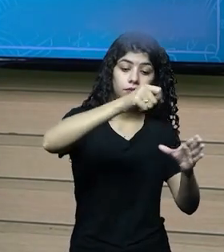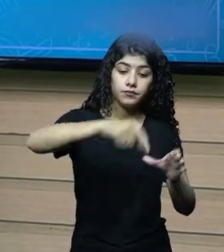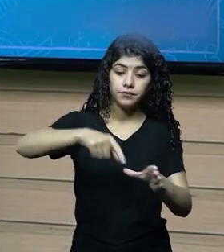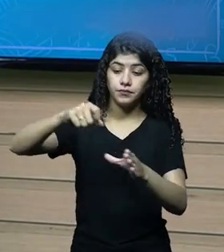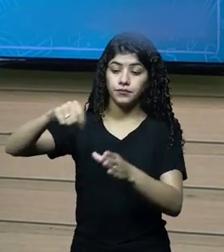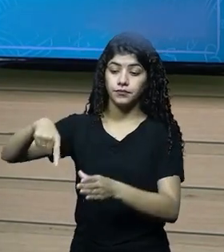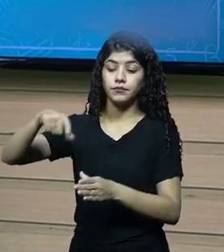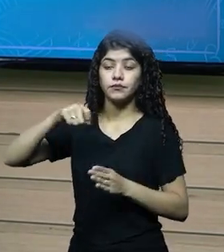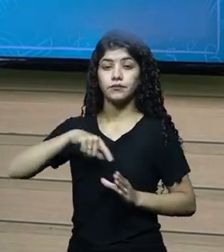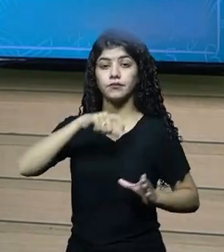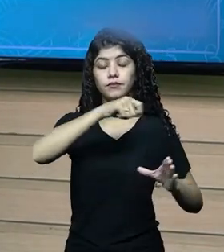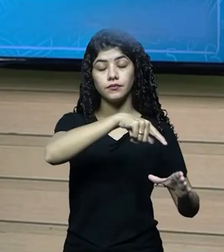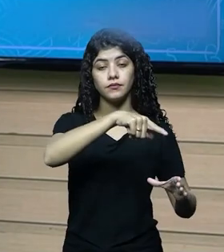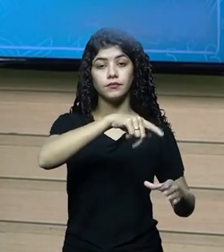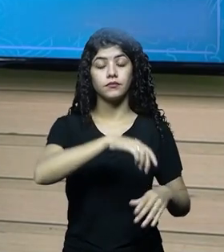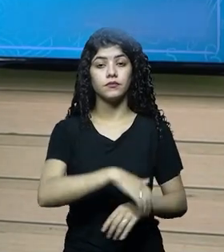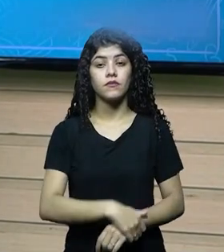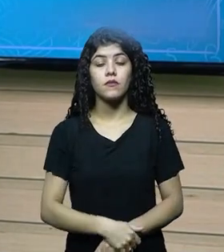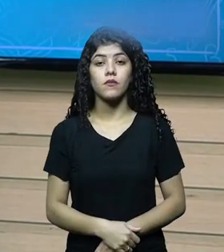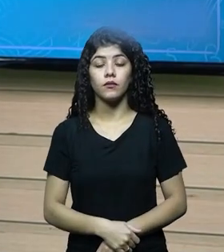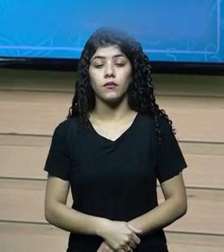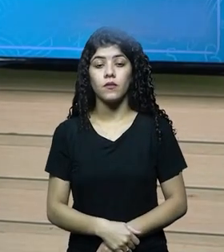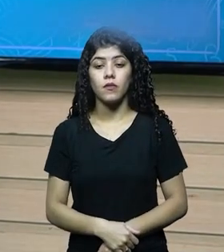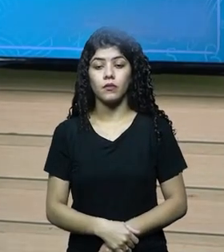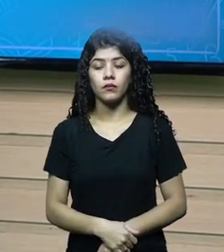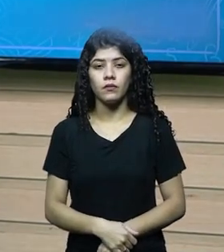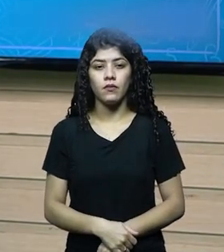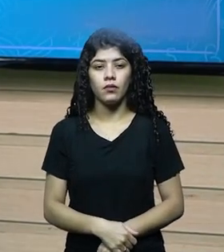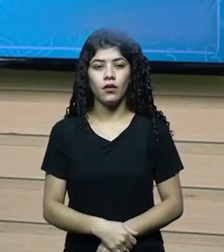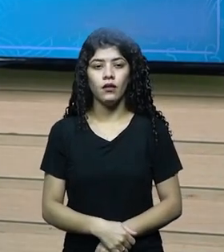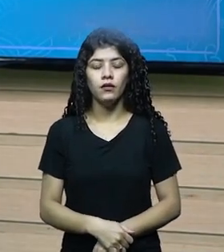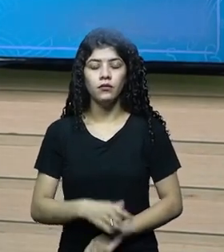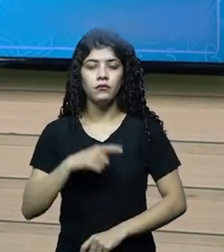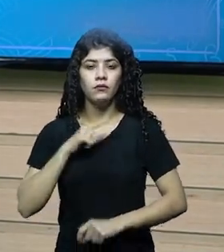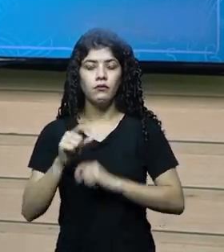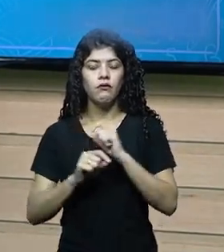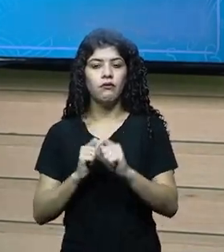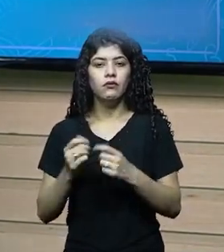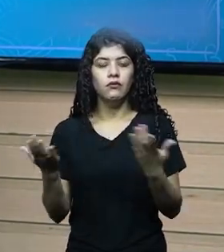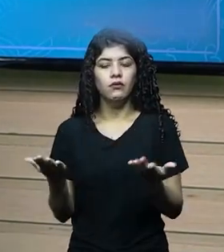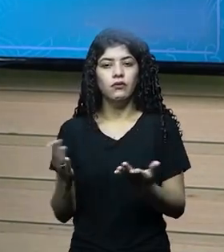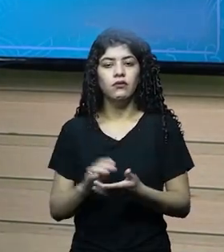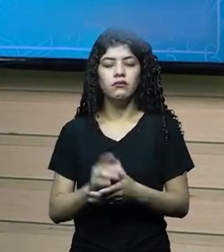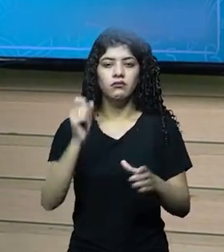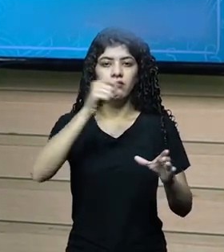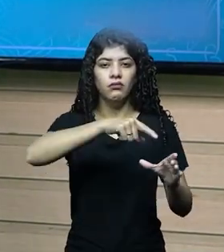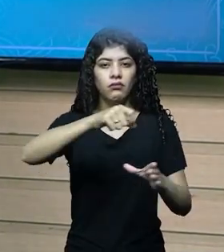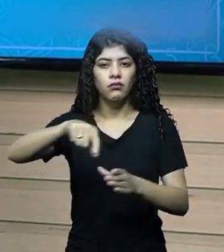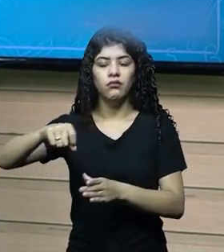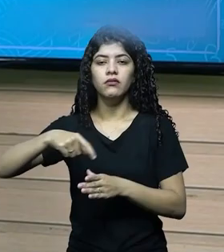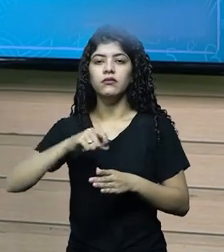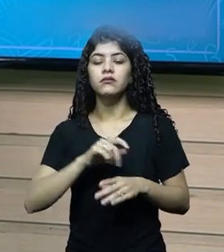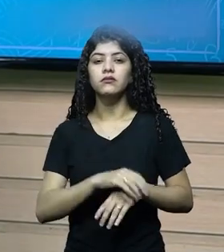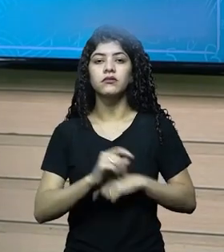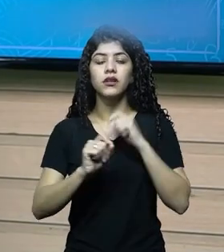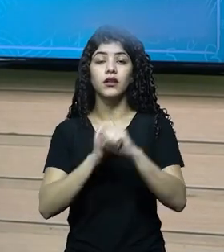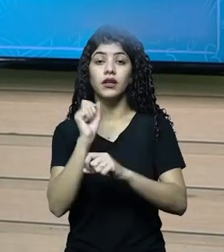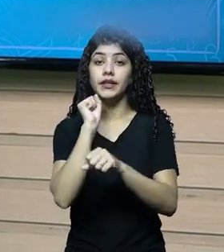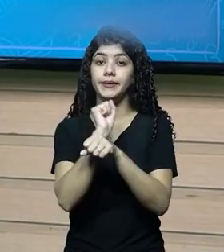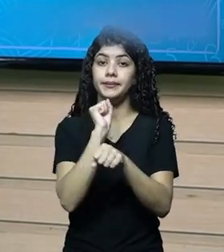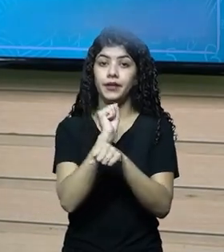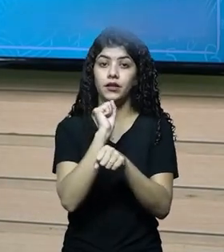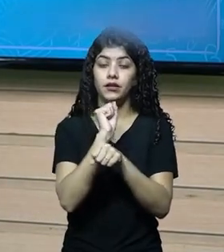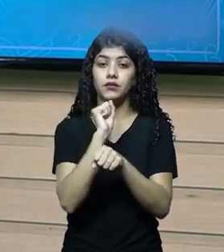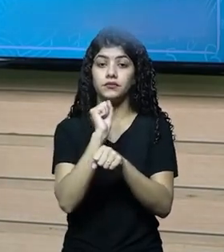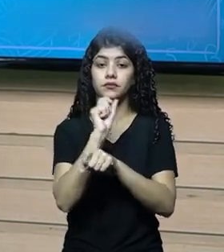ele faz aquele plantio, no caso, se tratando do agronegócio, a empresa faz o plantio e espera o